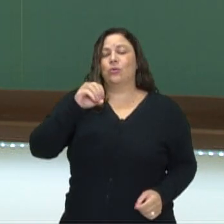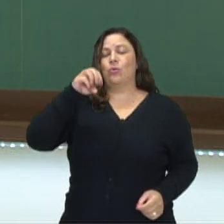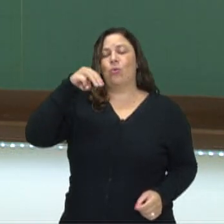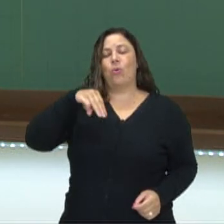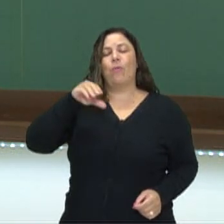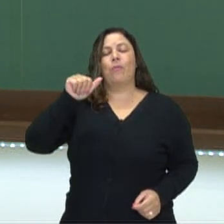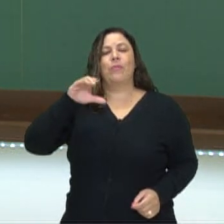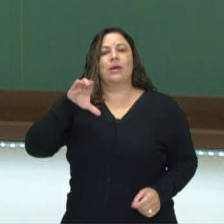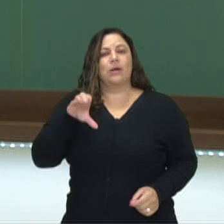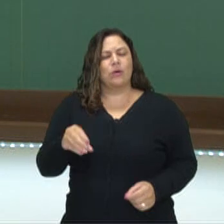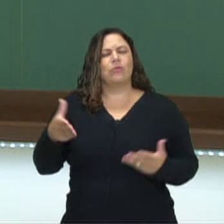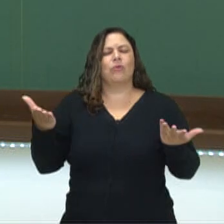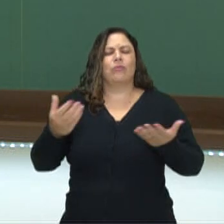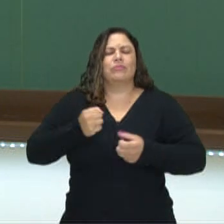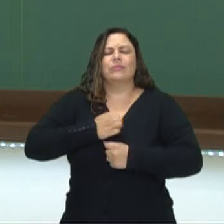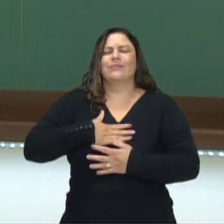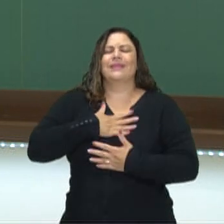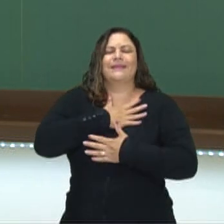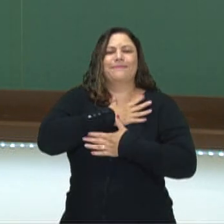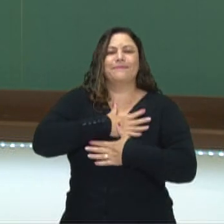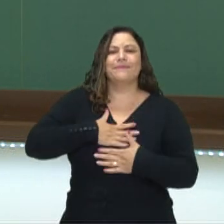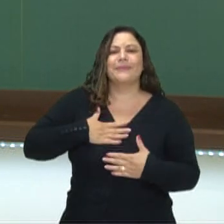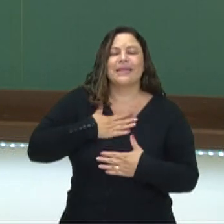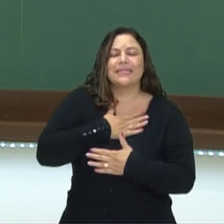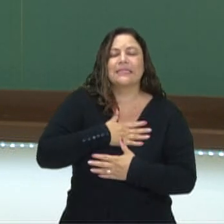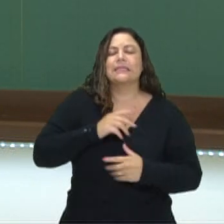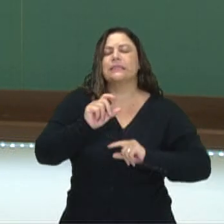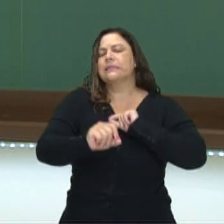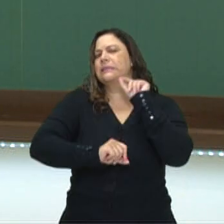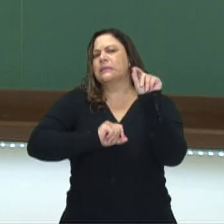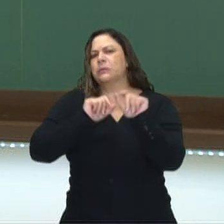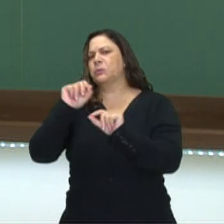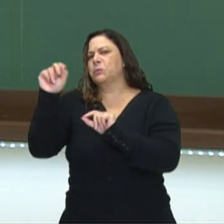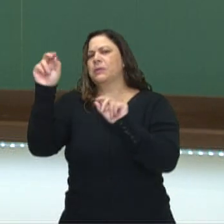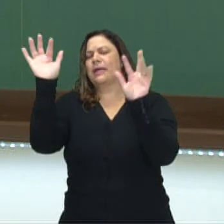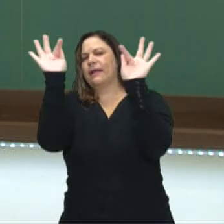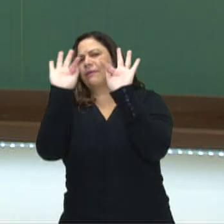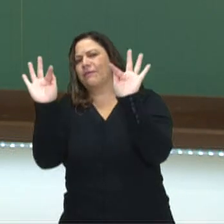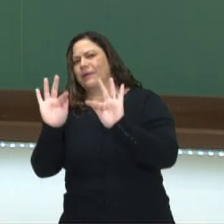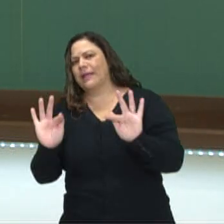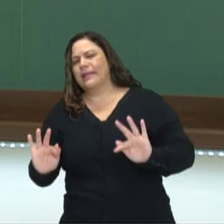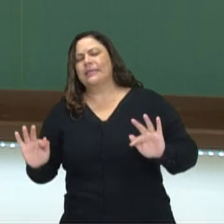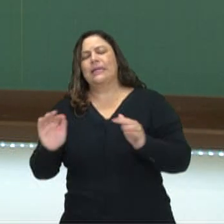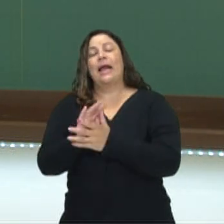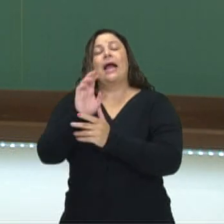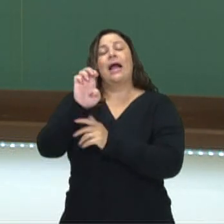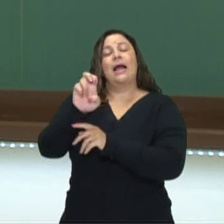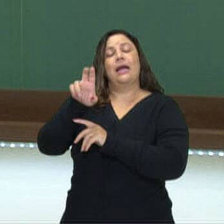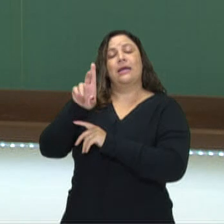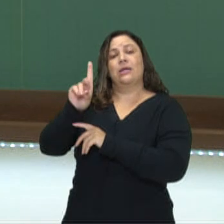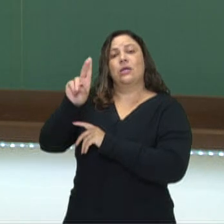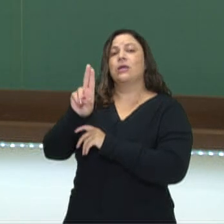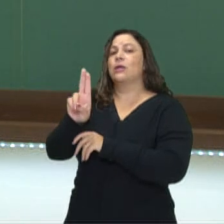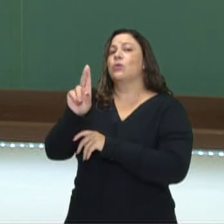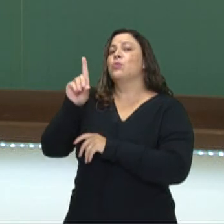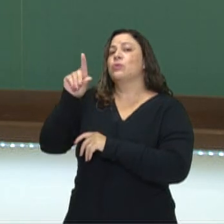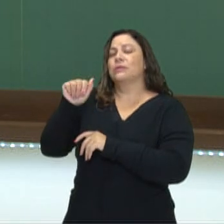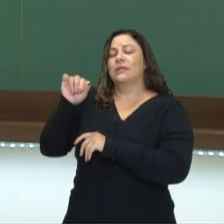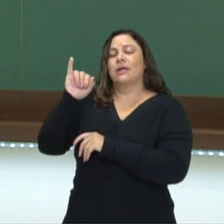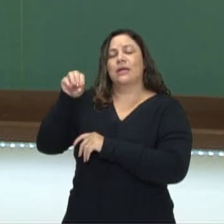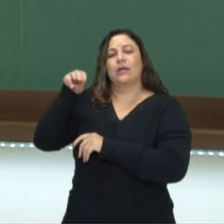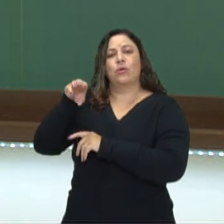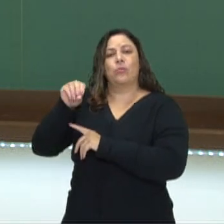distinção entre o que é o prazer e o que é a felicidade, a eu da imonia. O prazer é aquilo que é